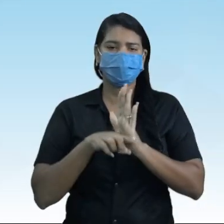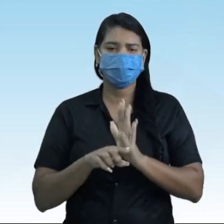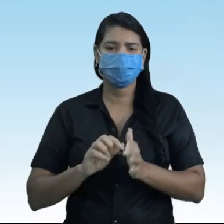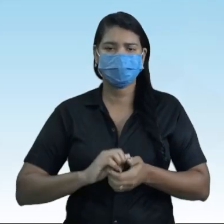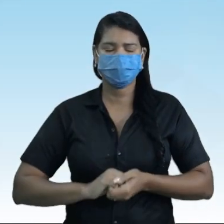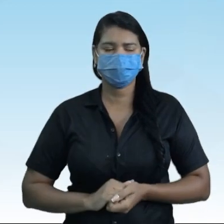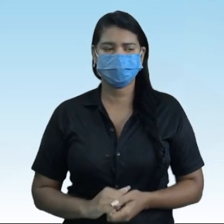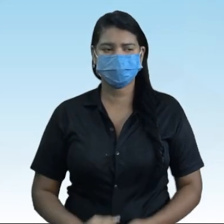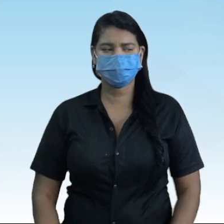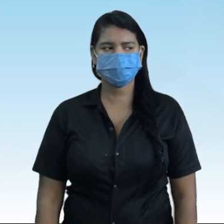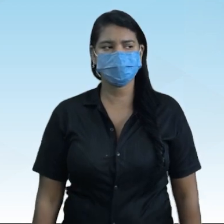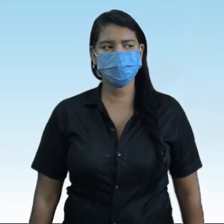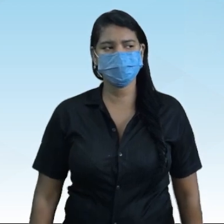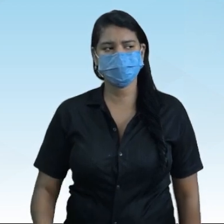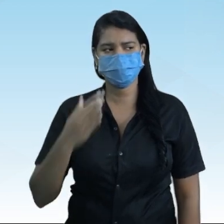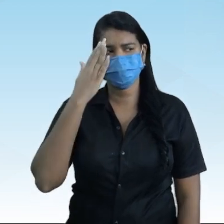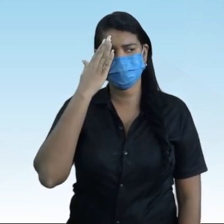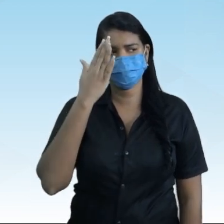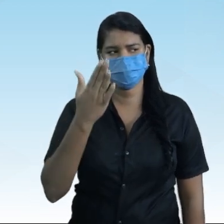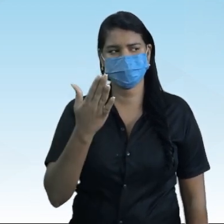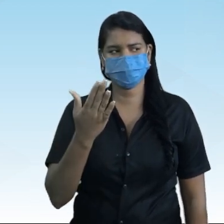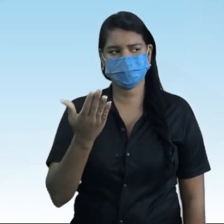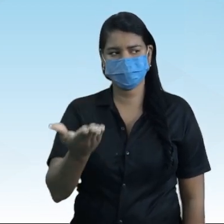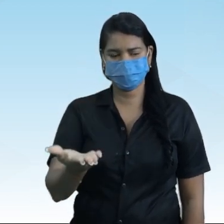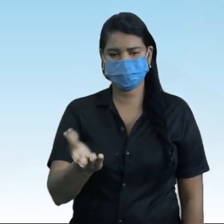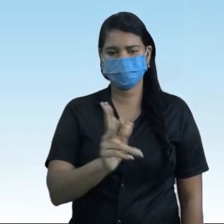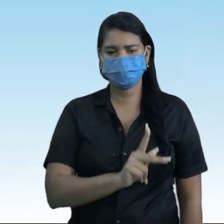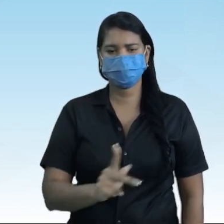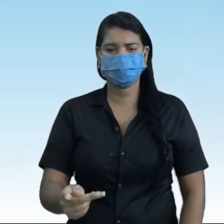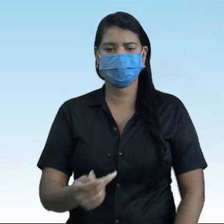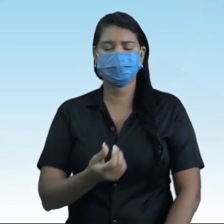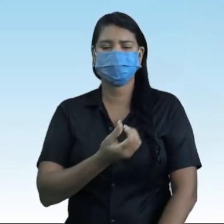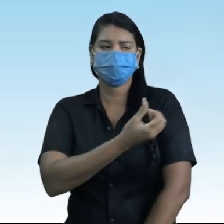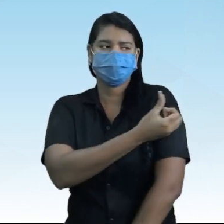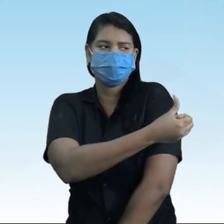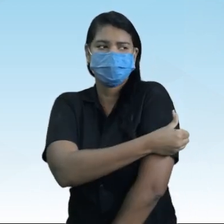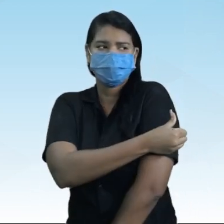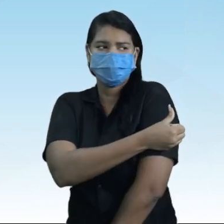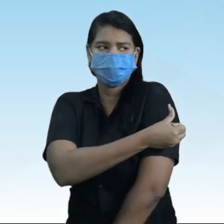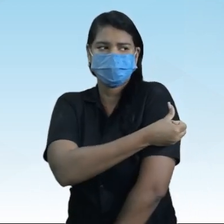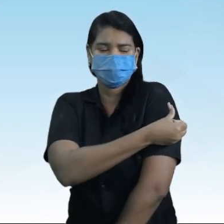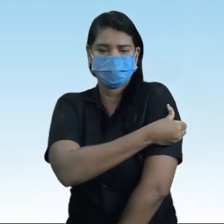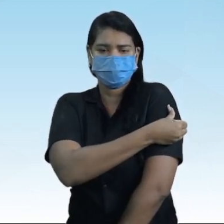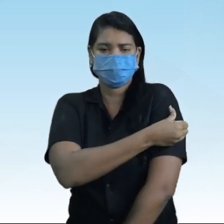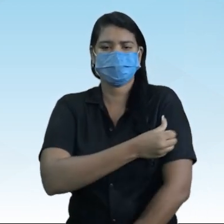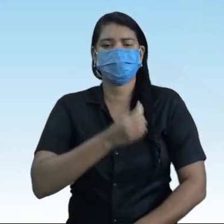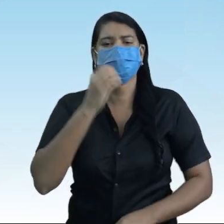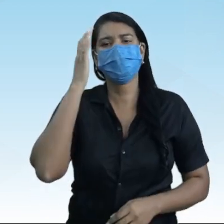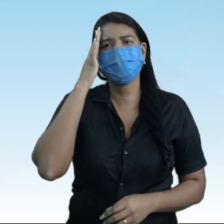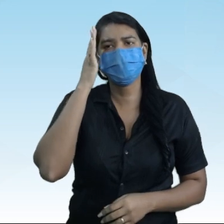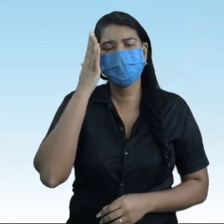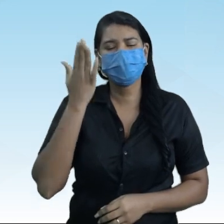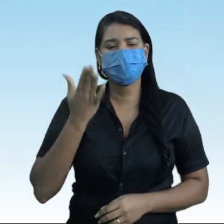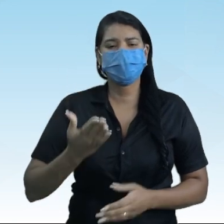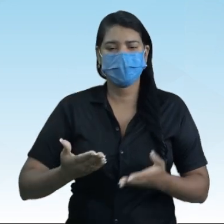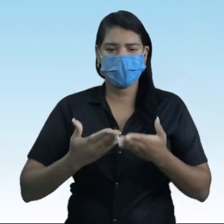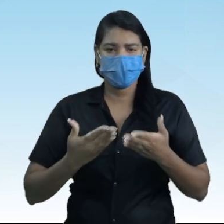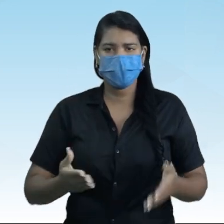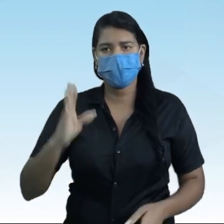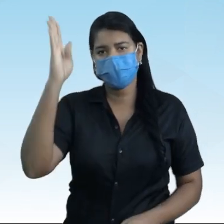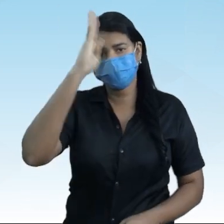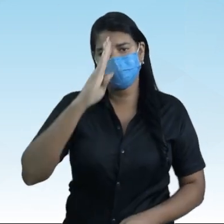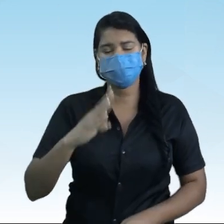Manuel, por favor. Obrigado. Você, professor do sexto ano, tem que entender que a prova Brasil do